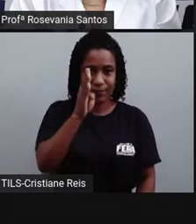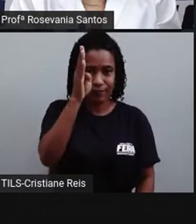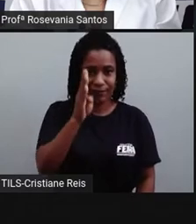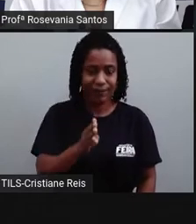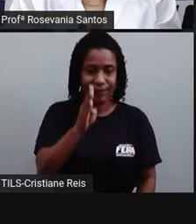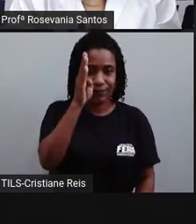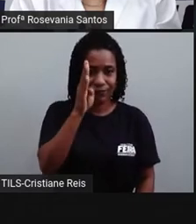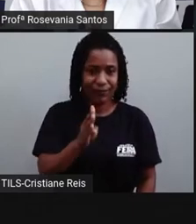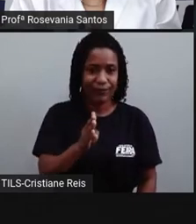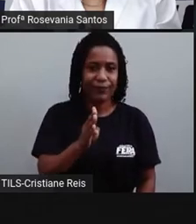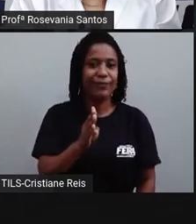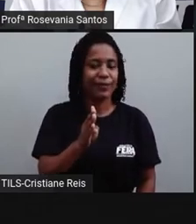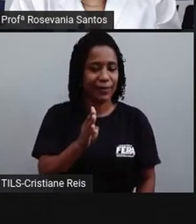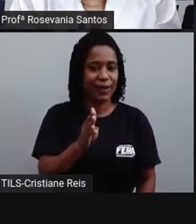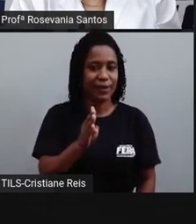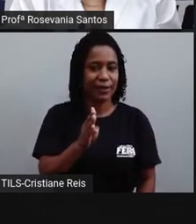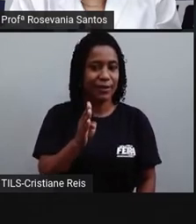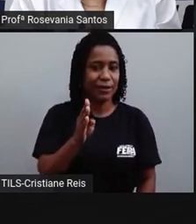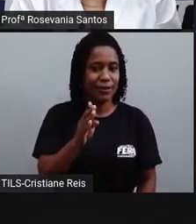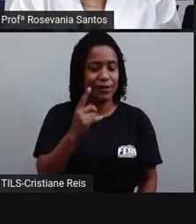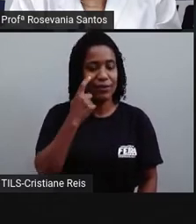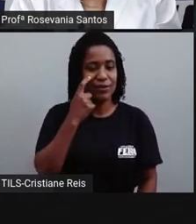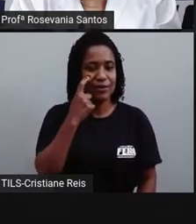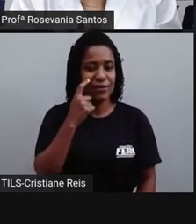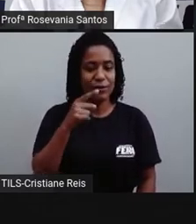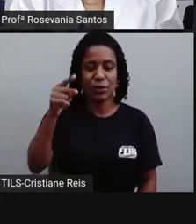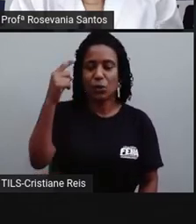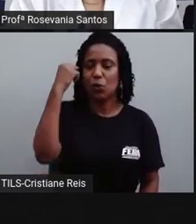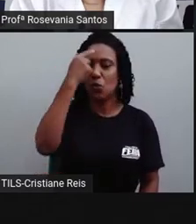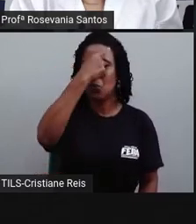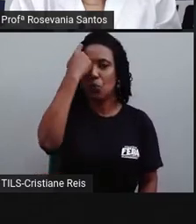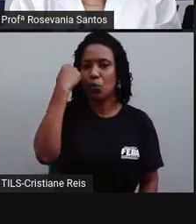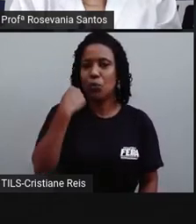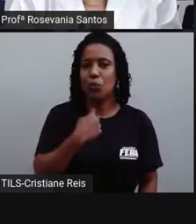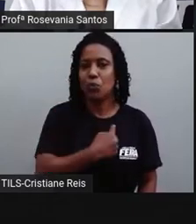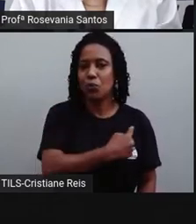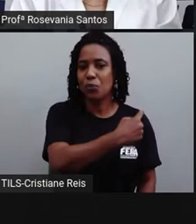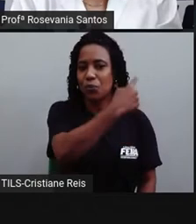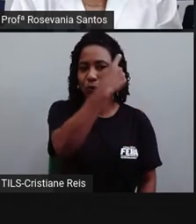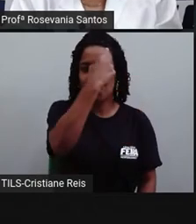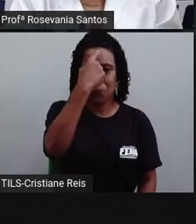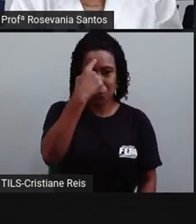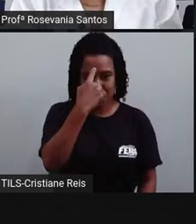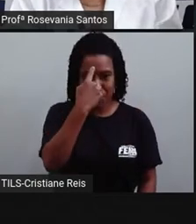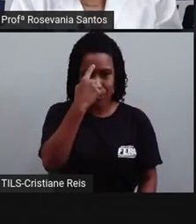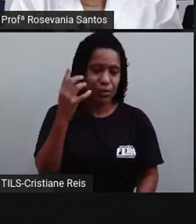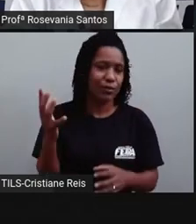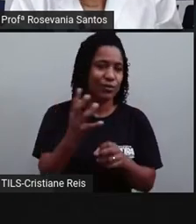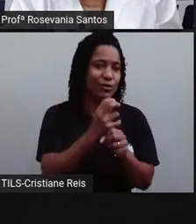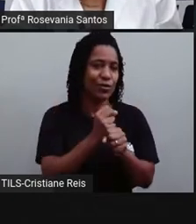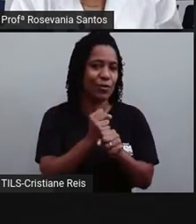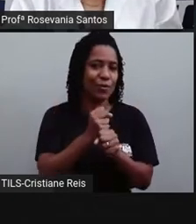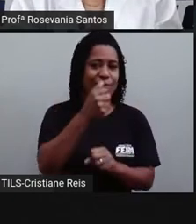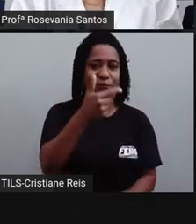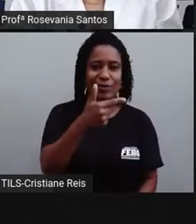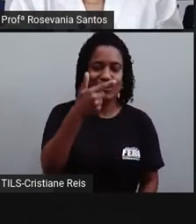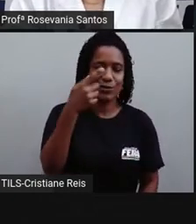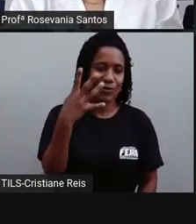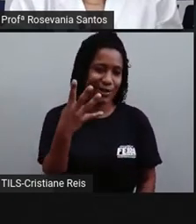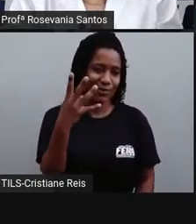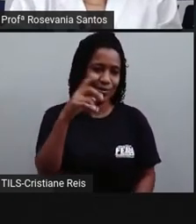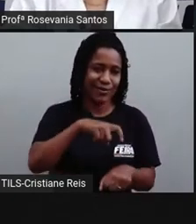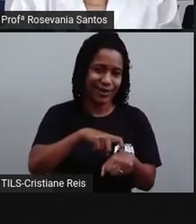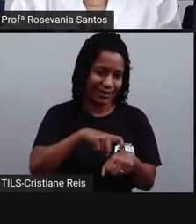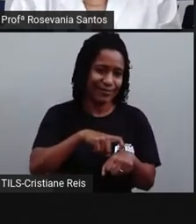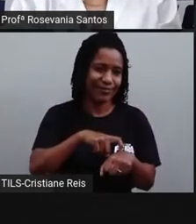até chegar nesse mesmo ponto aqui, deu um total de 24 horas aproximadamente. E